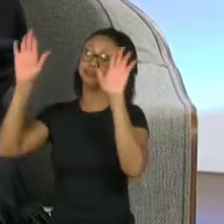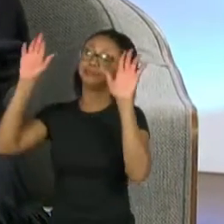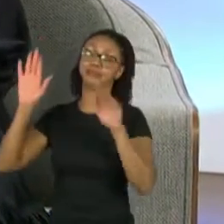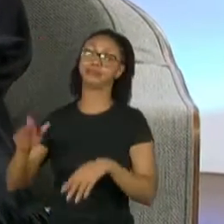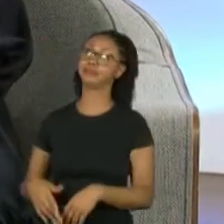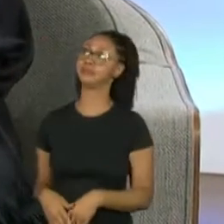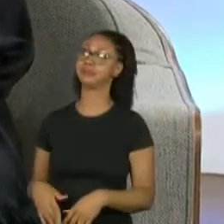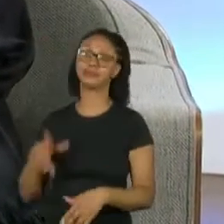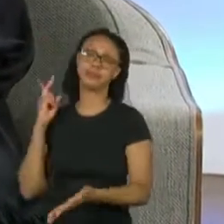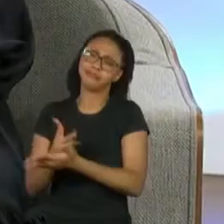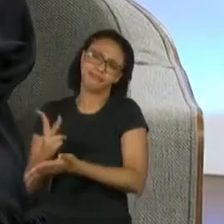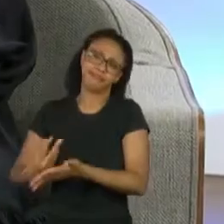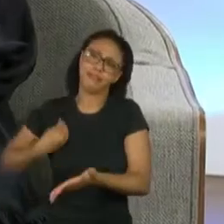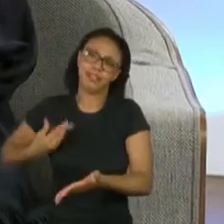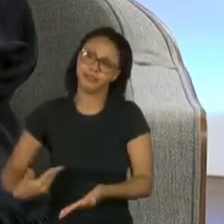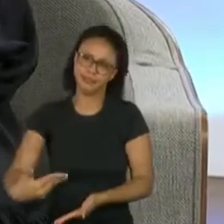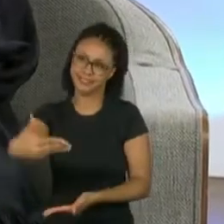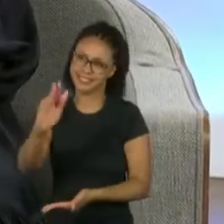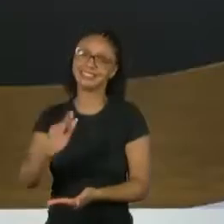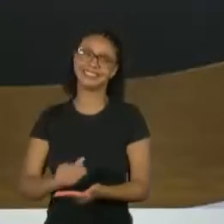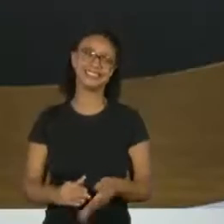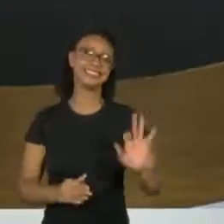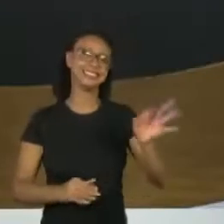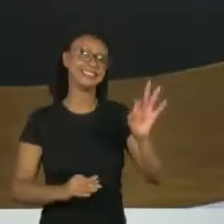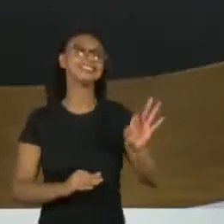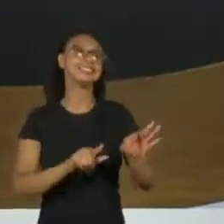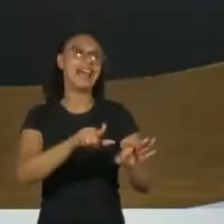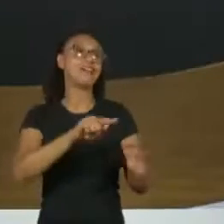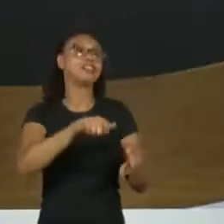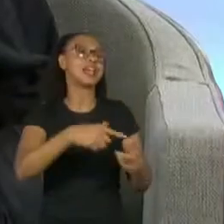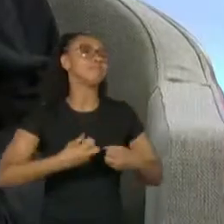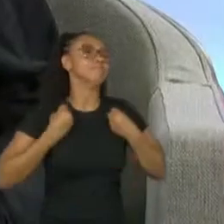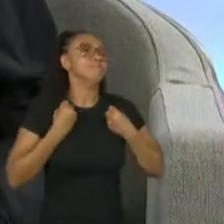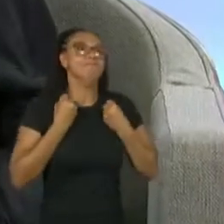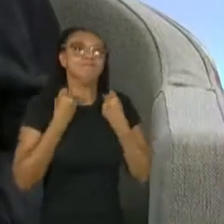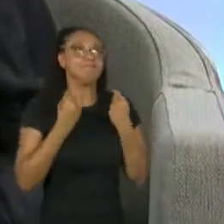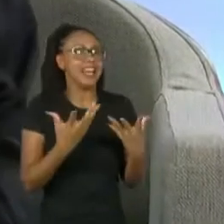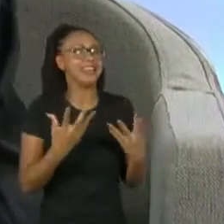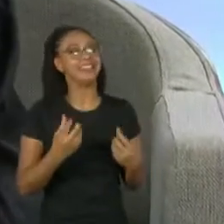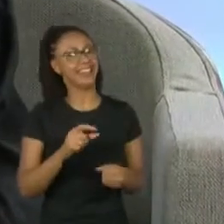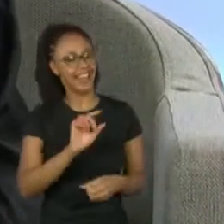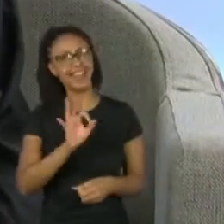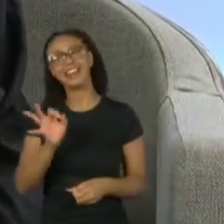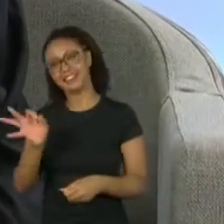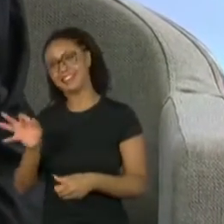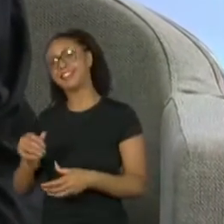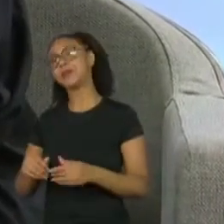com essa chaga. Nesse sentido de até quando mesmo. Exato.